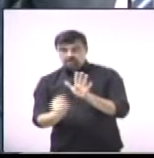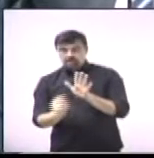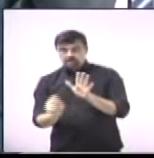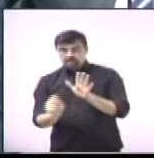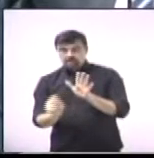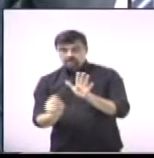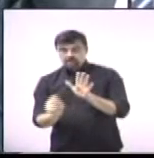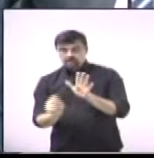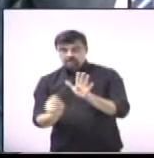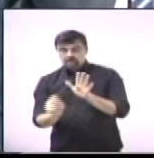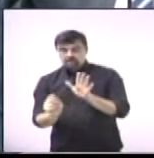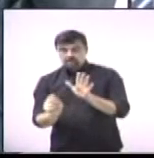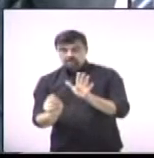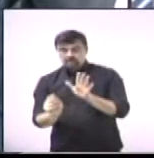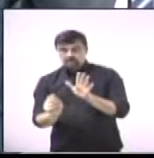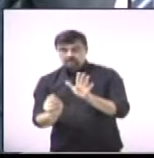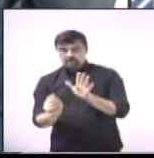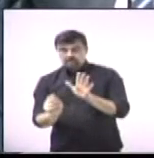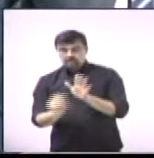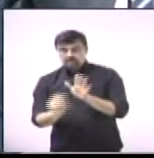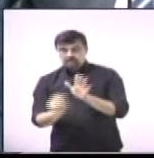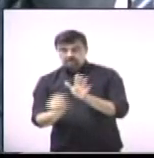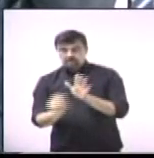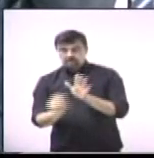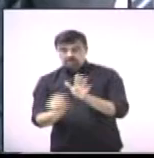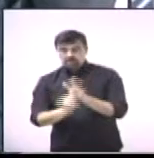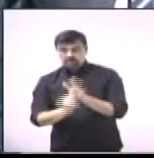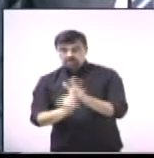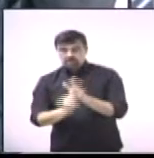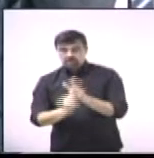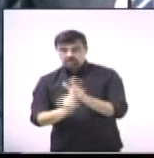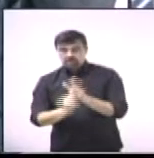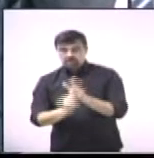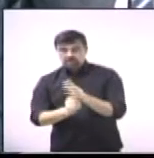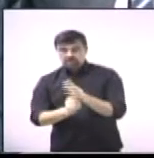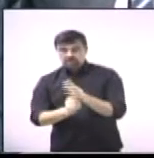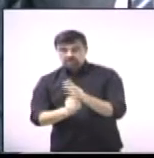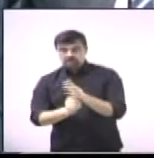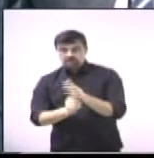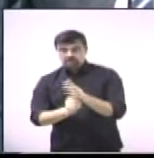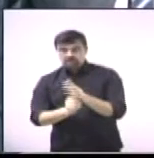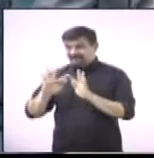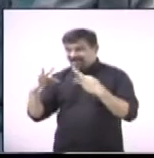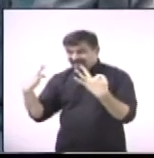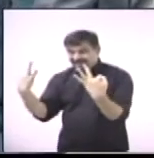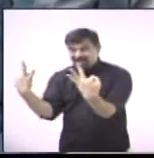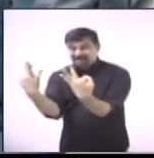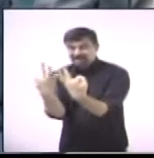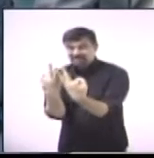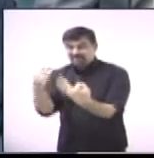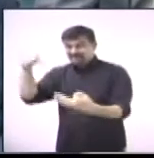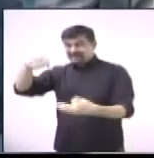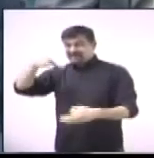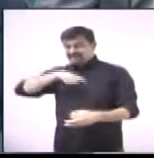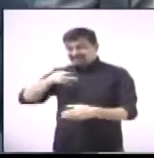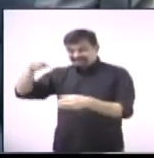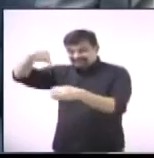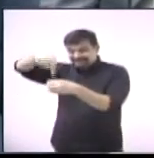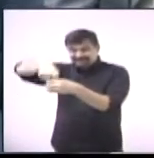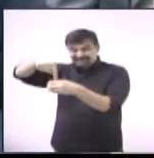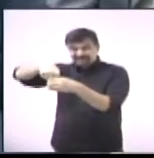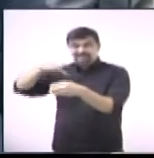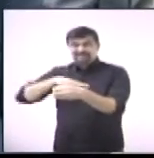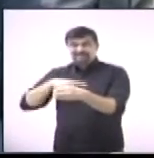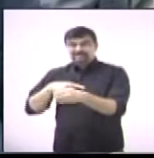relação às drogas. Porque todo mundo sabe que quando tem uma família que tem problema com droga,